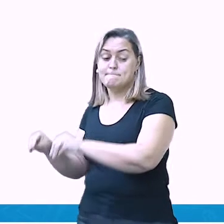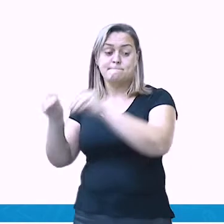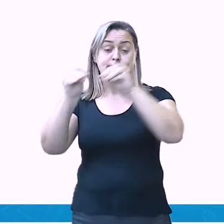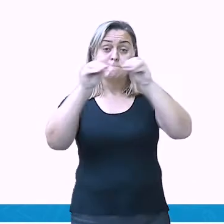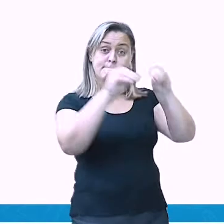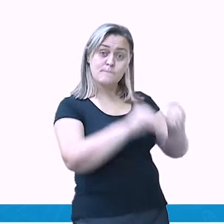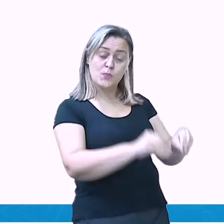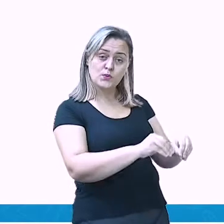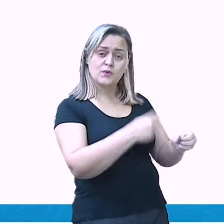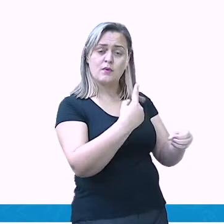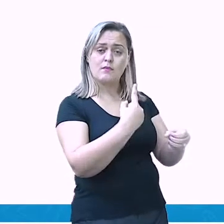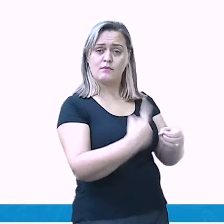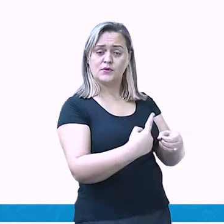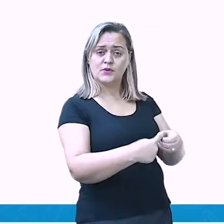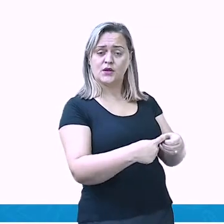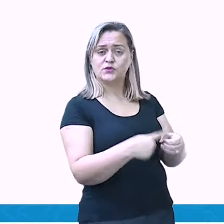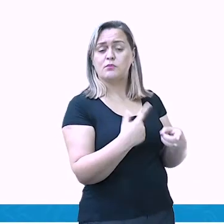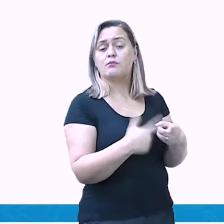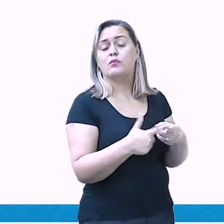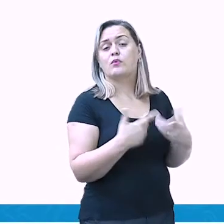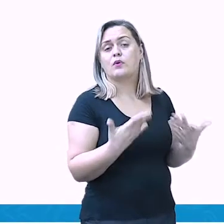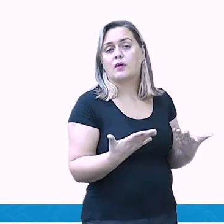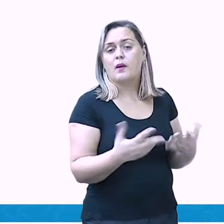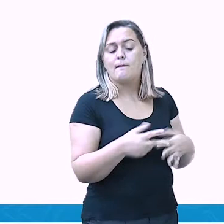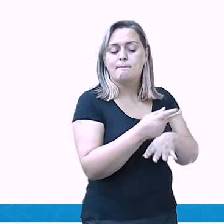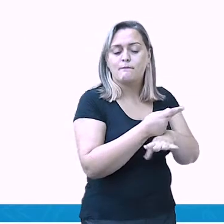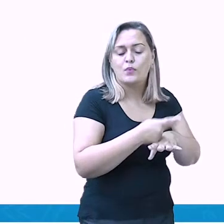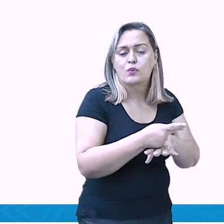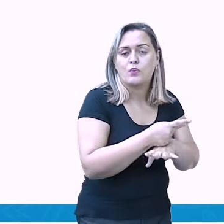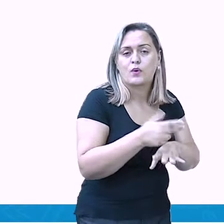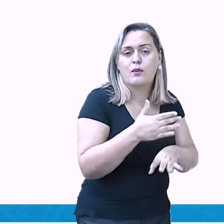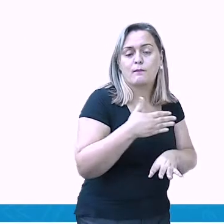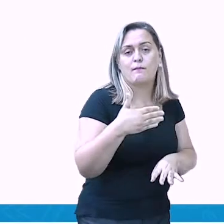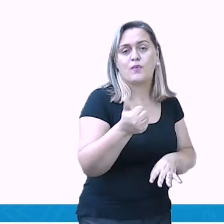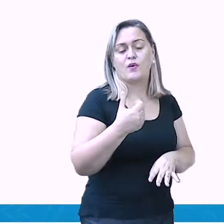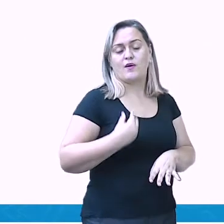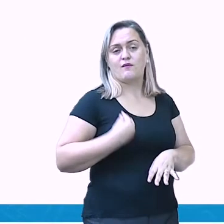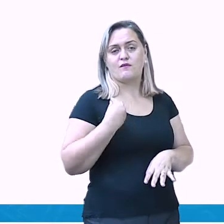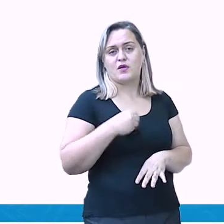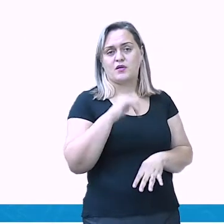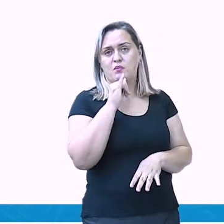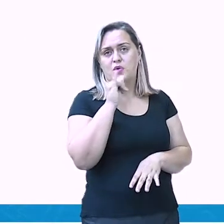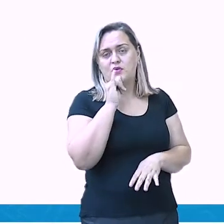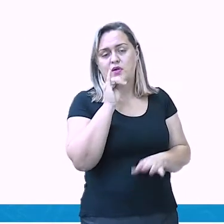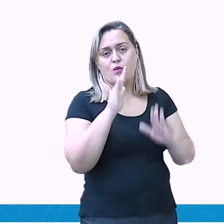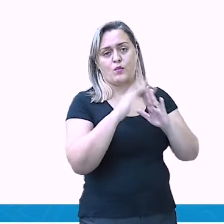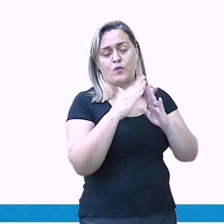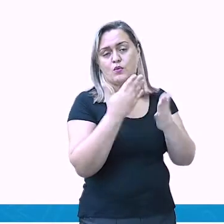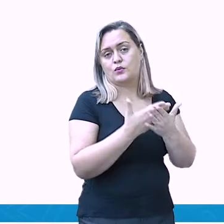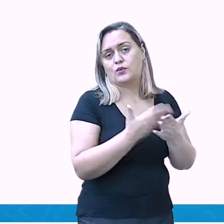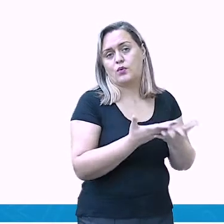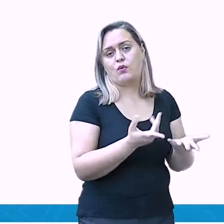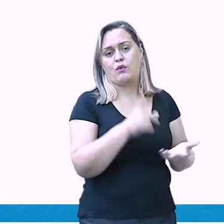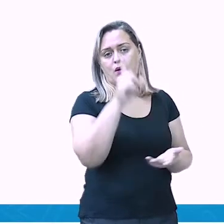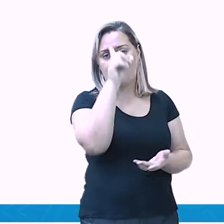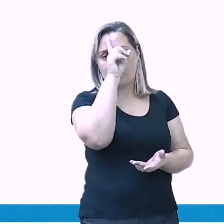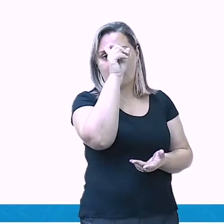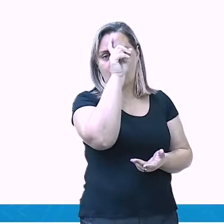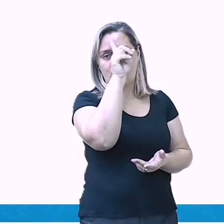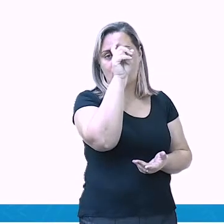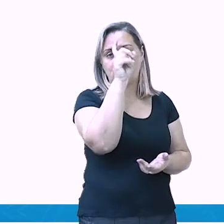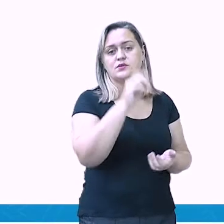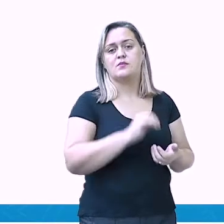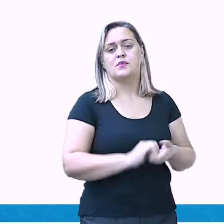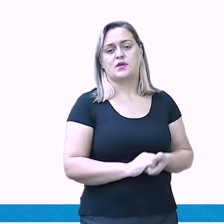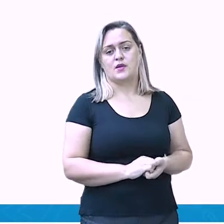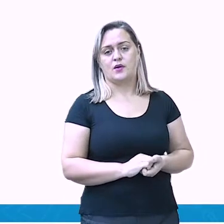saúde, escola e etc. Então veja bem, nós estamos na cidade e o que a